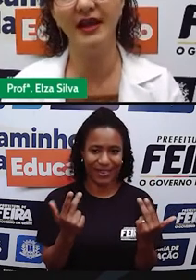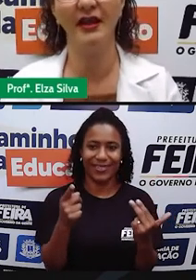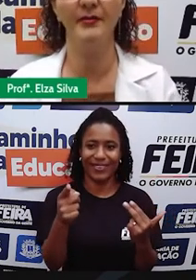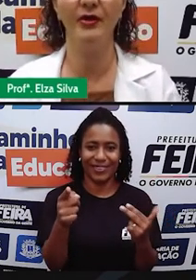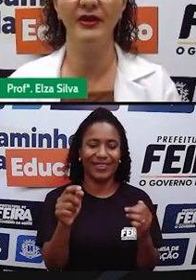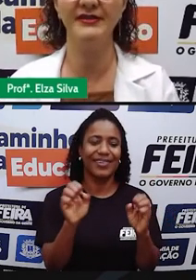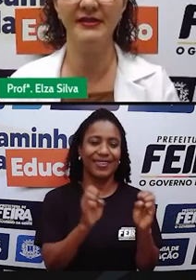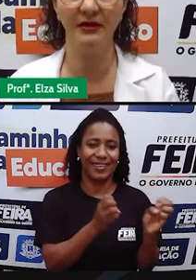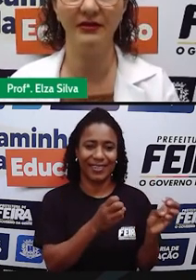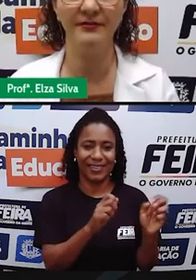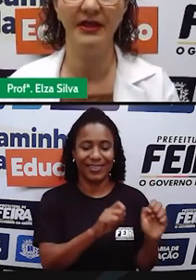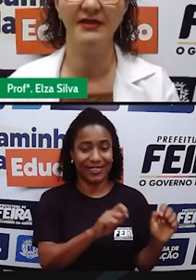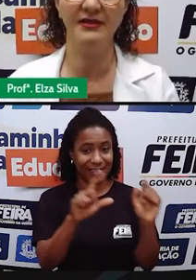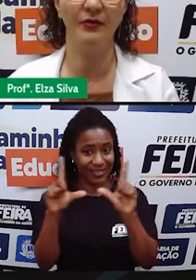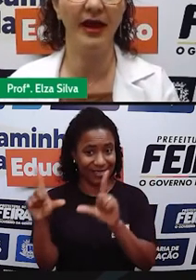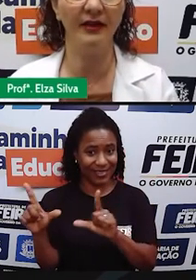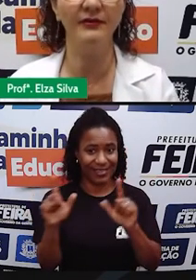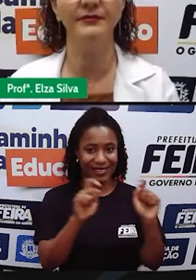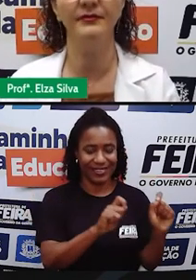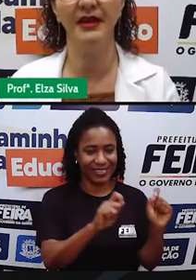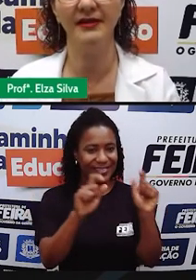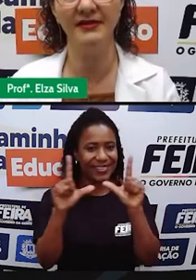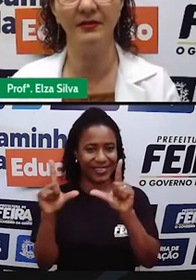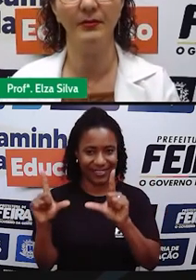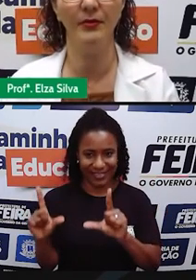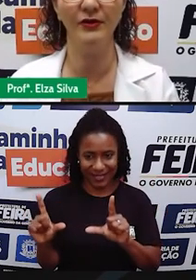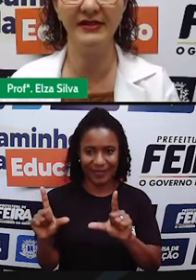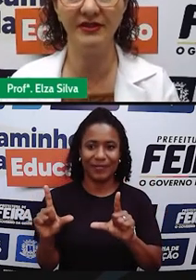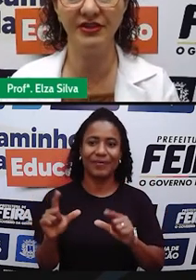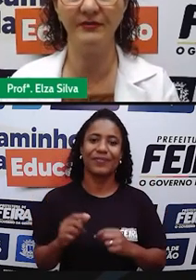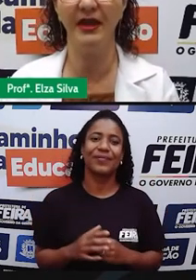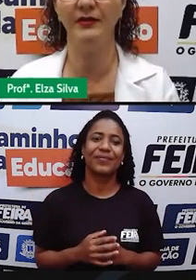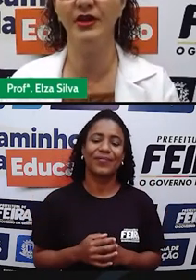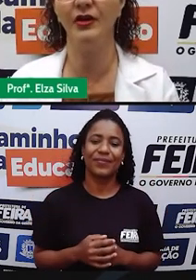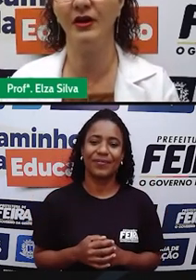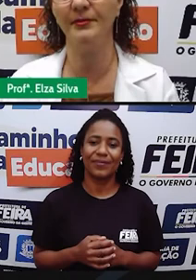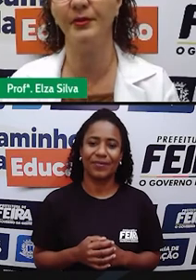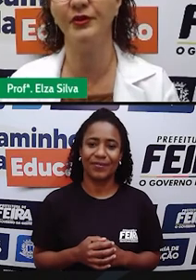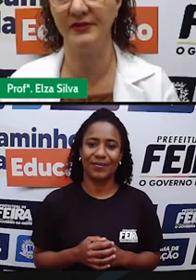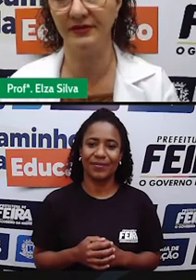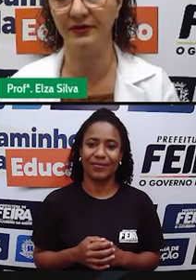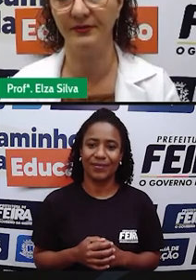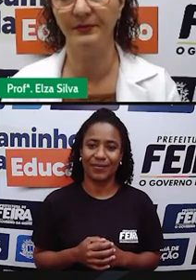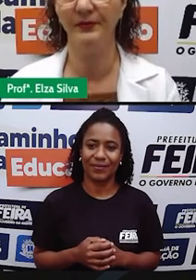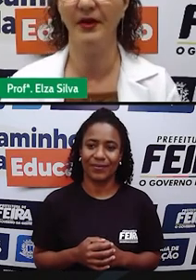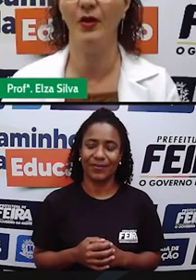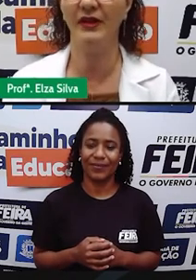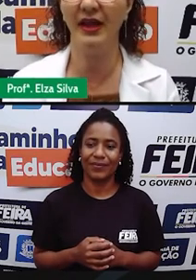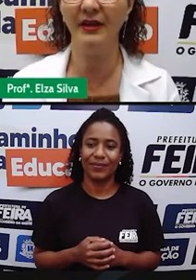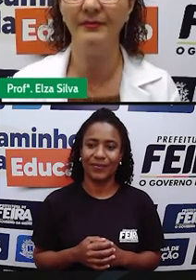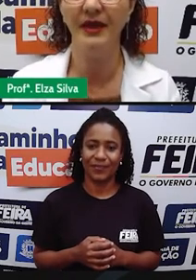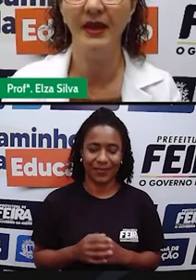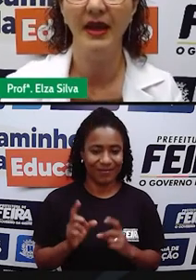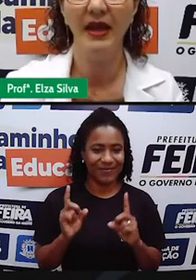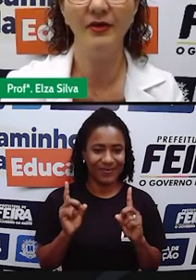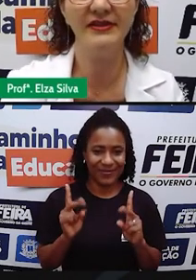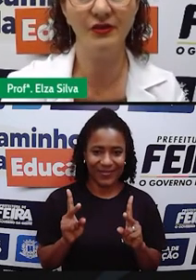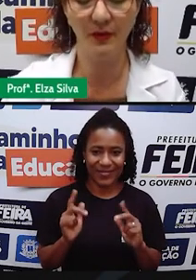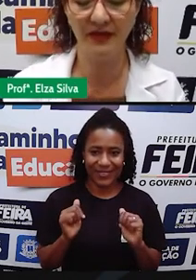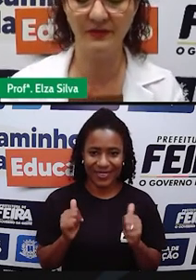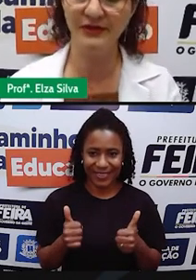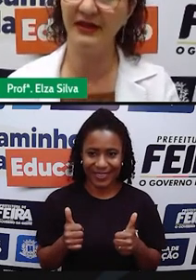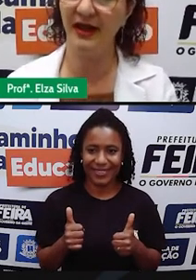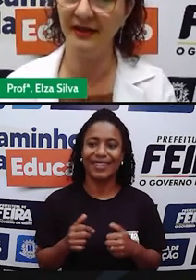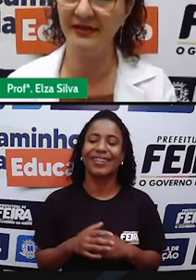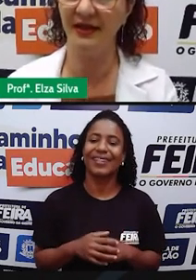was an American singer, songwriter, dancer, musician and record producer. Ok? E os